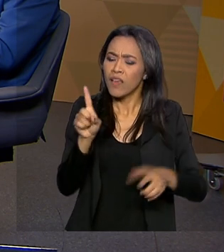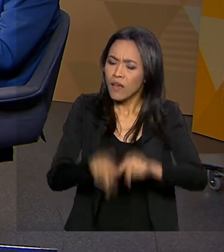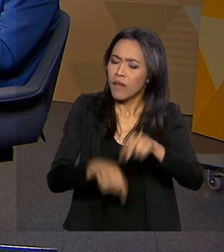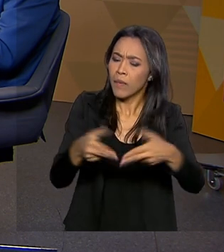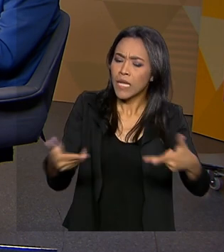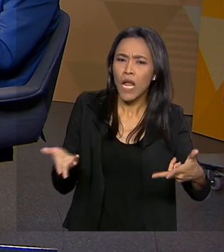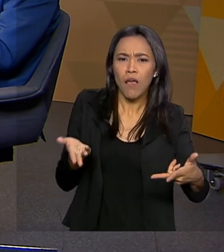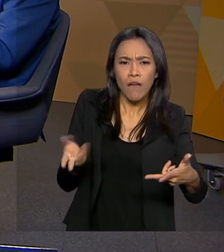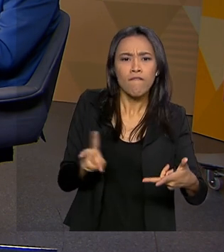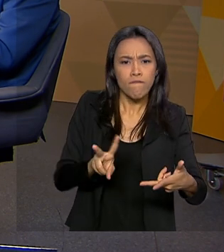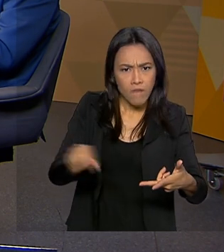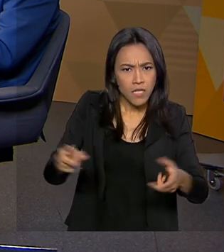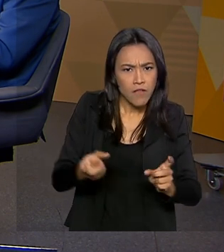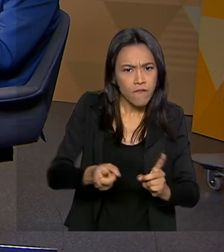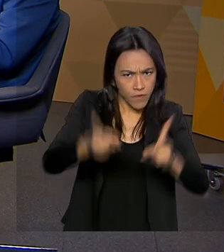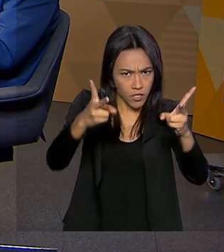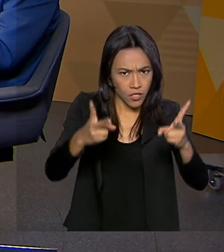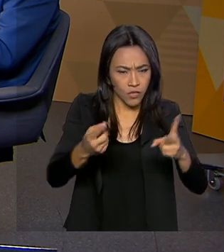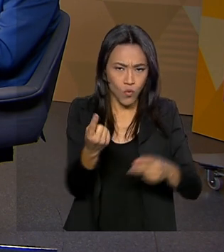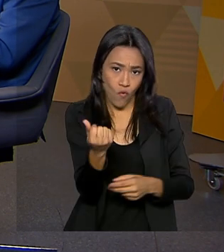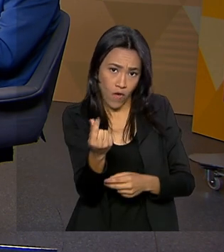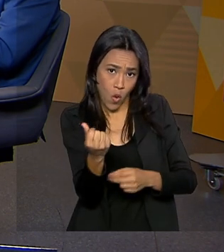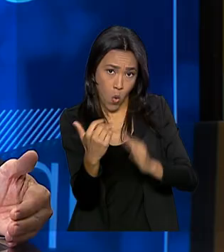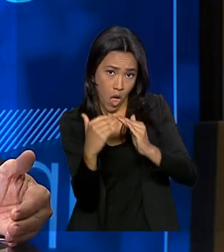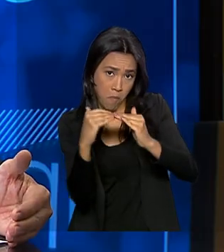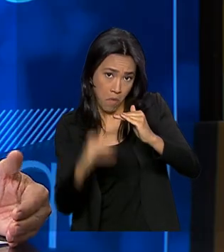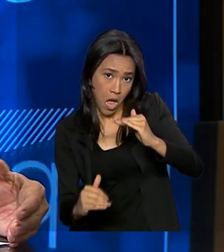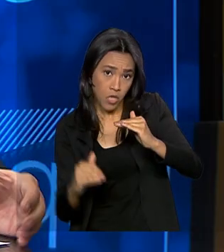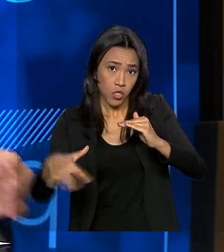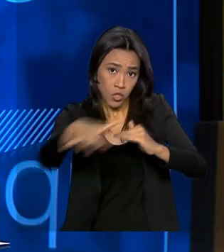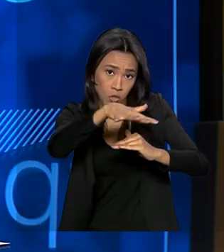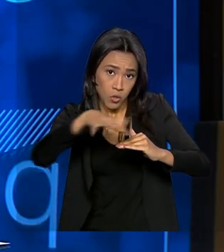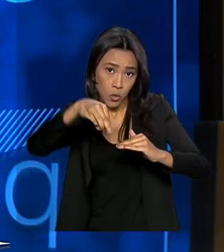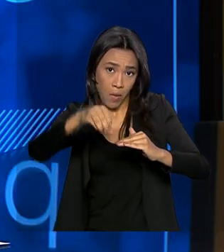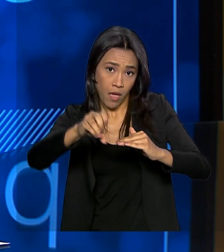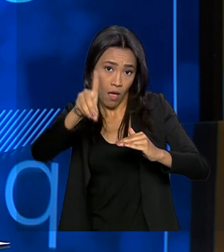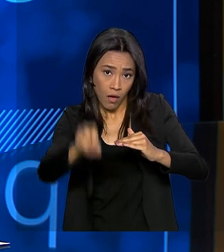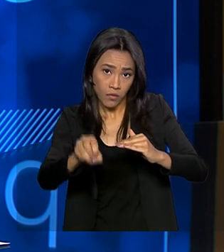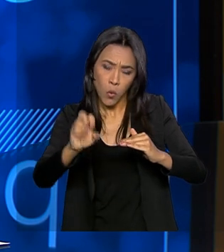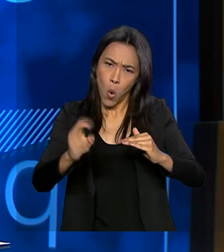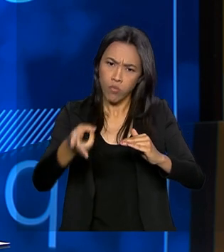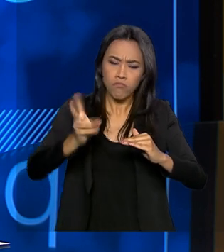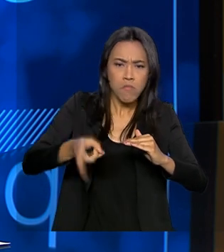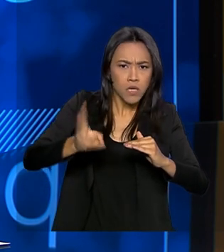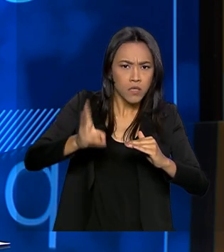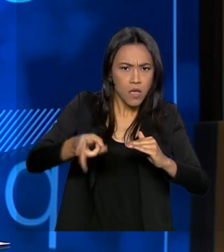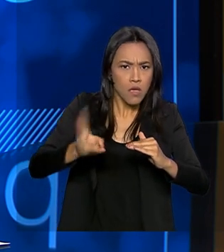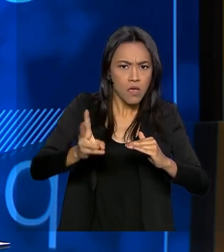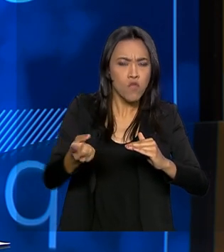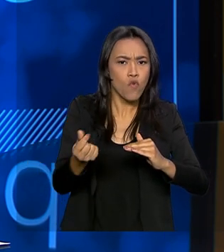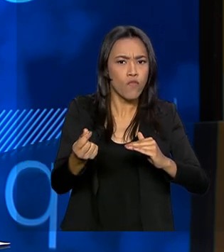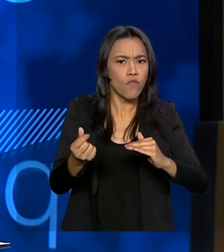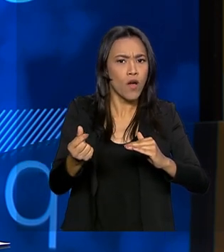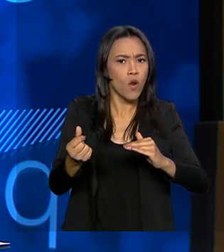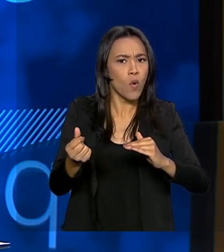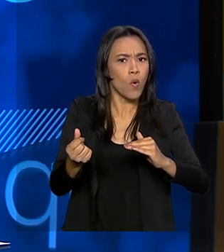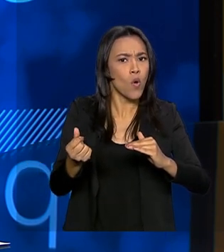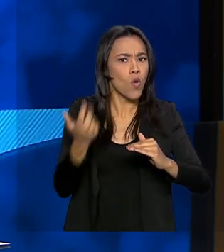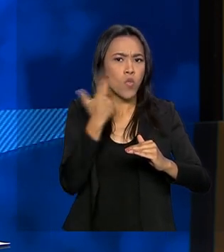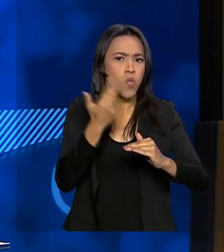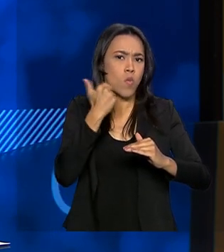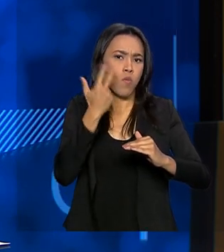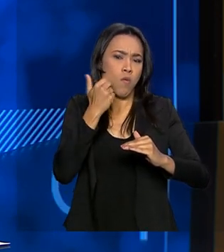leiloados por um preço abaixo daqueles praticados no mercado ou os bens continuam tendo o valor que eles teriam